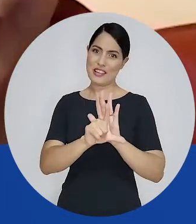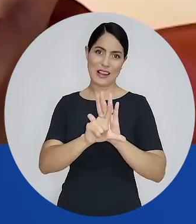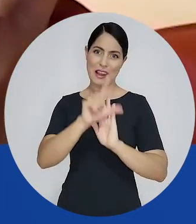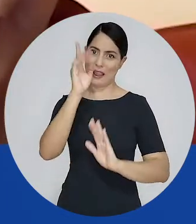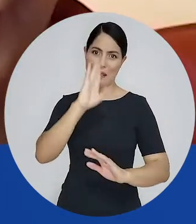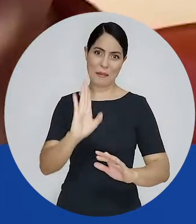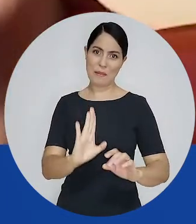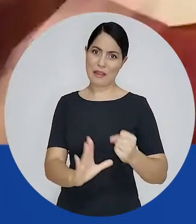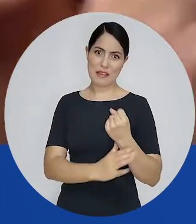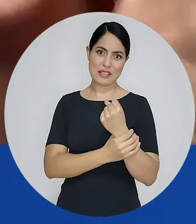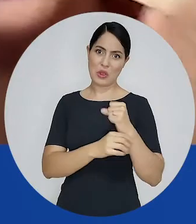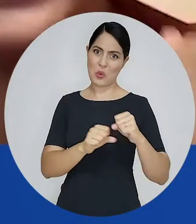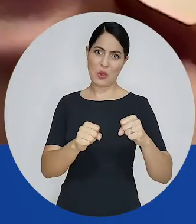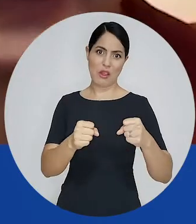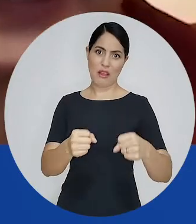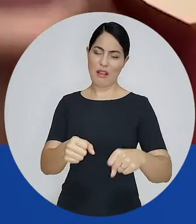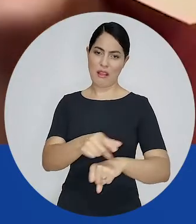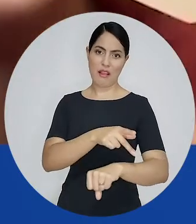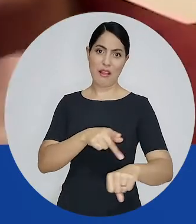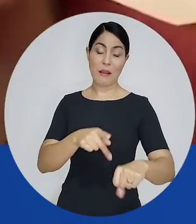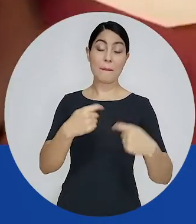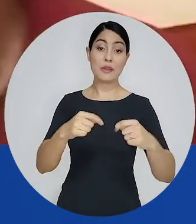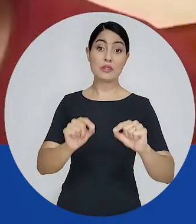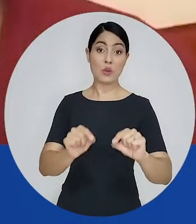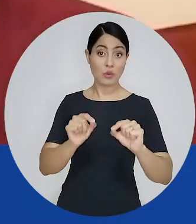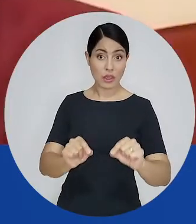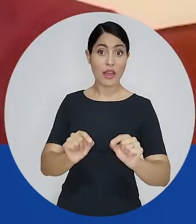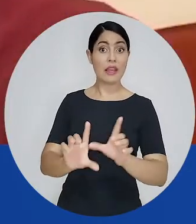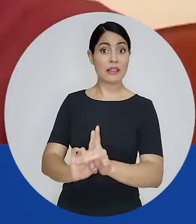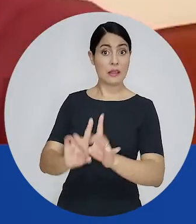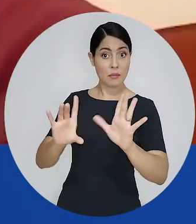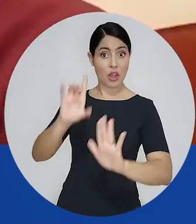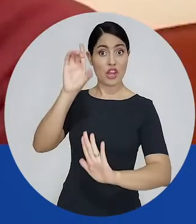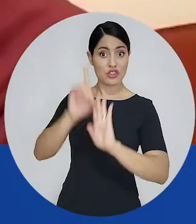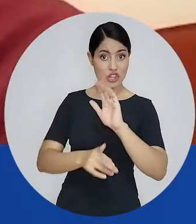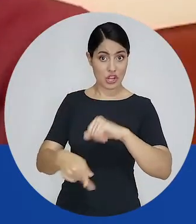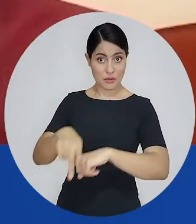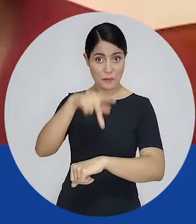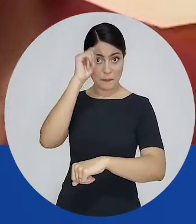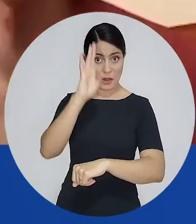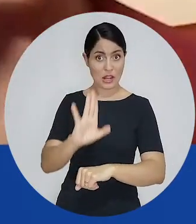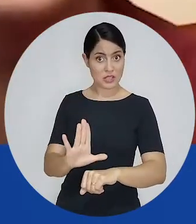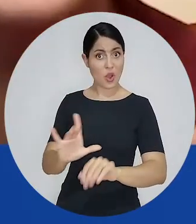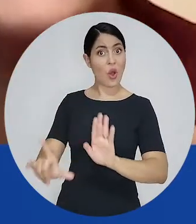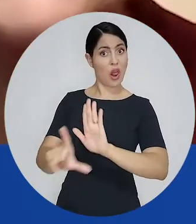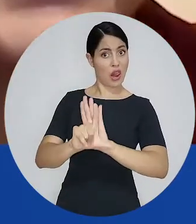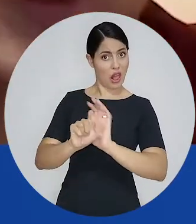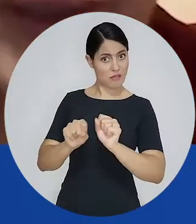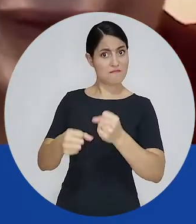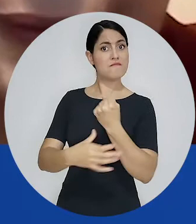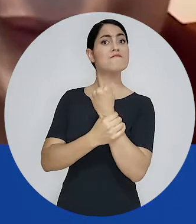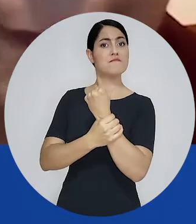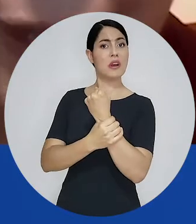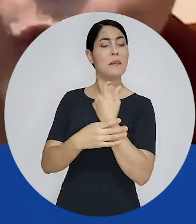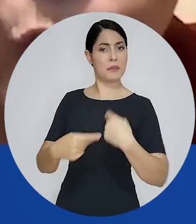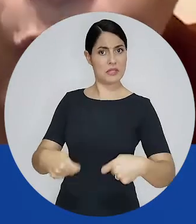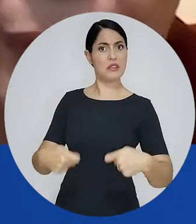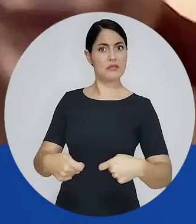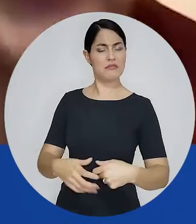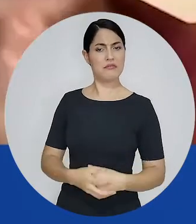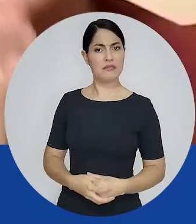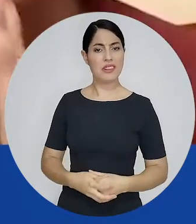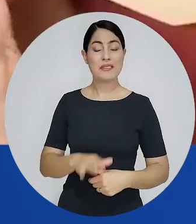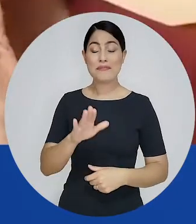nacional, tem de ter lei de defesa do Estado democrático e direito. Nessa democracia mais